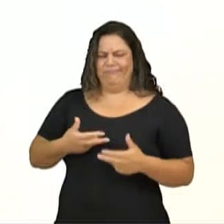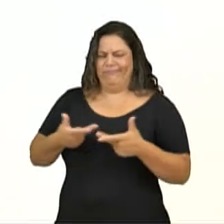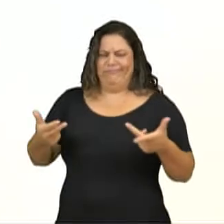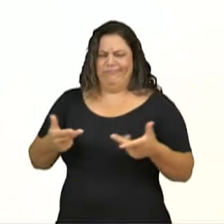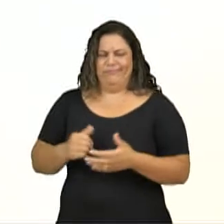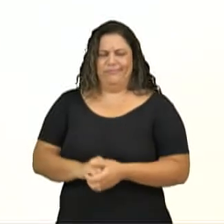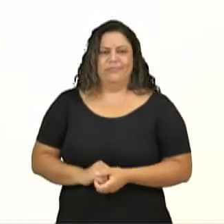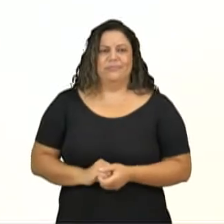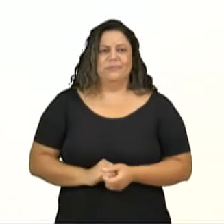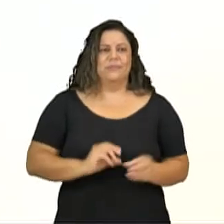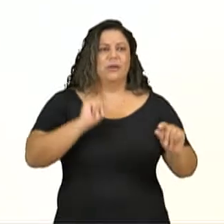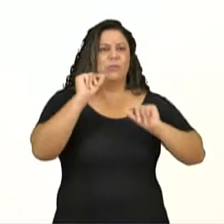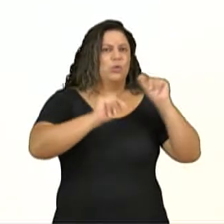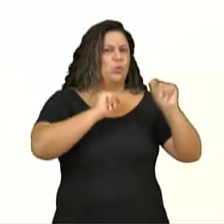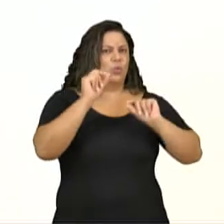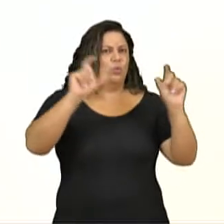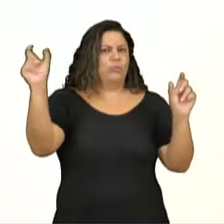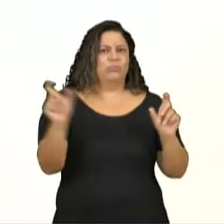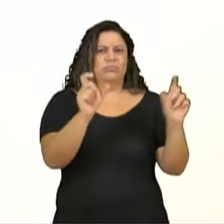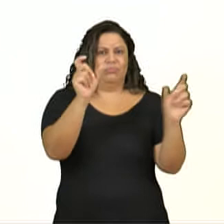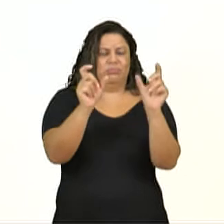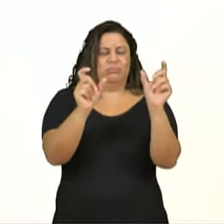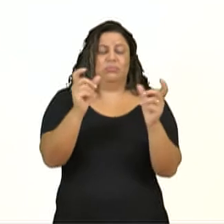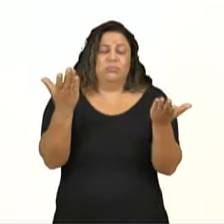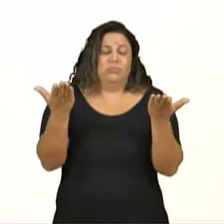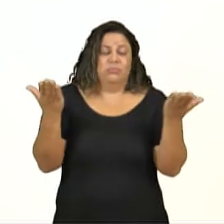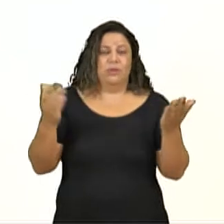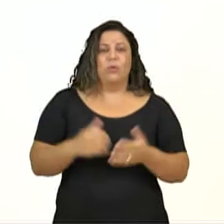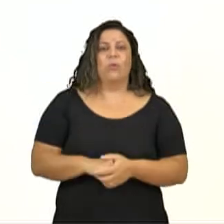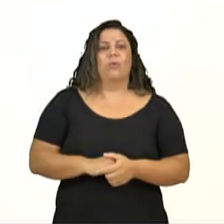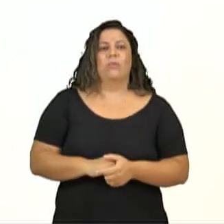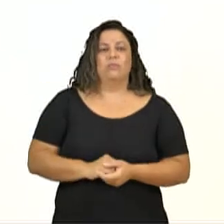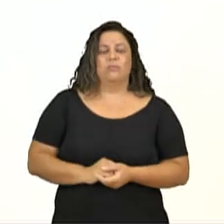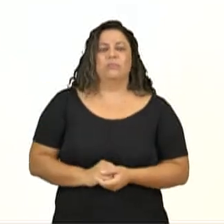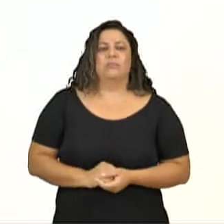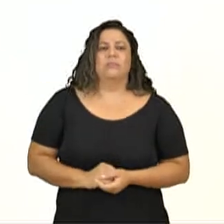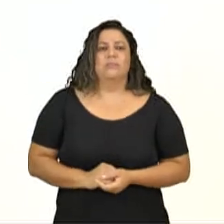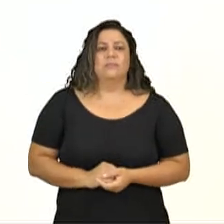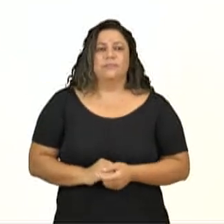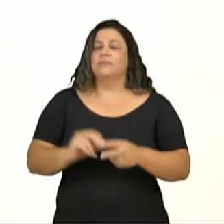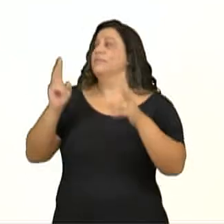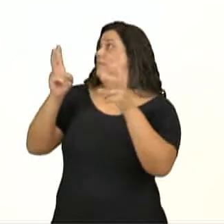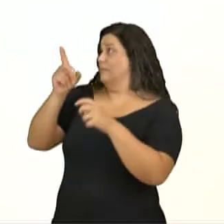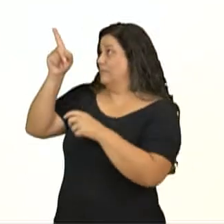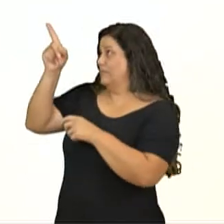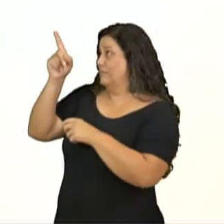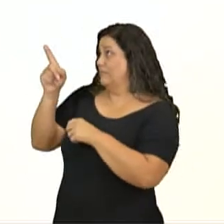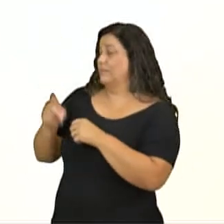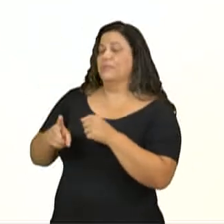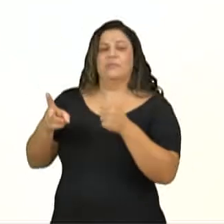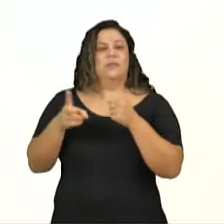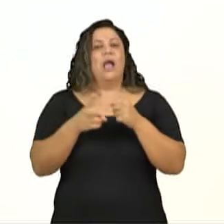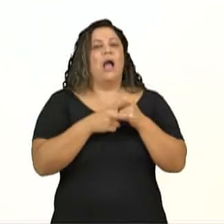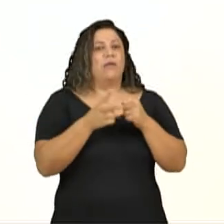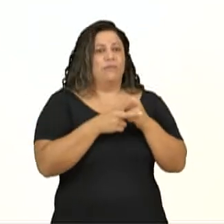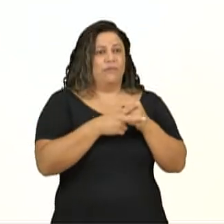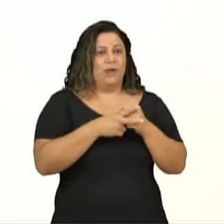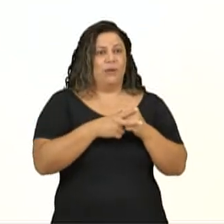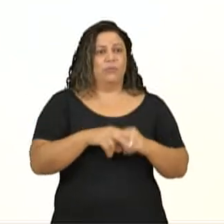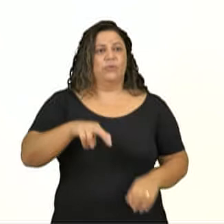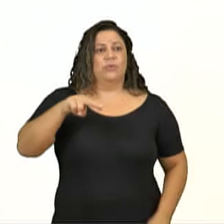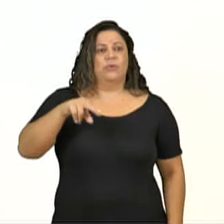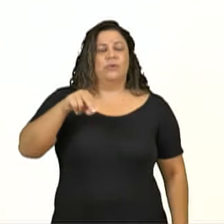como formar o modo imperativo. Como que é feita essa formação? Então temos aqui os verbos nadar, comer